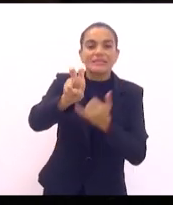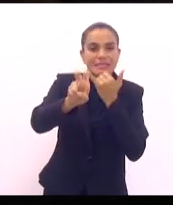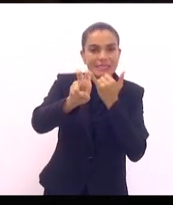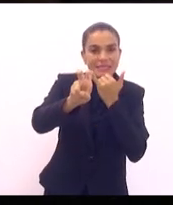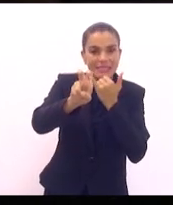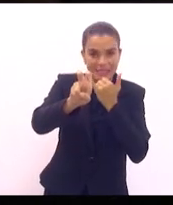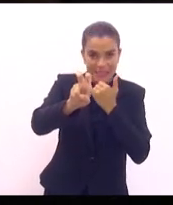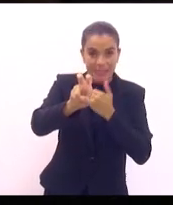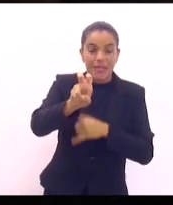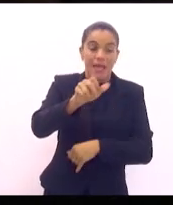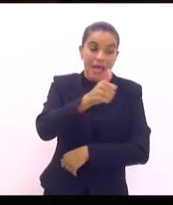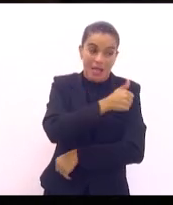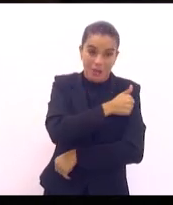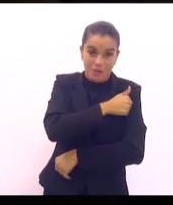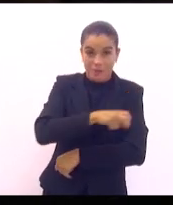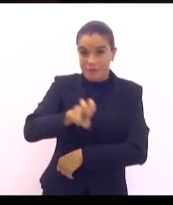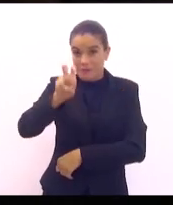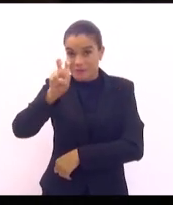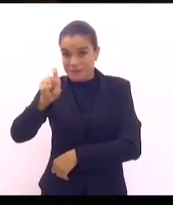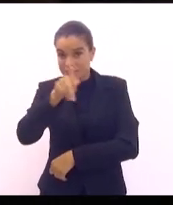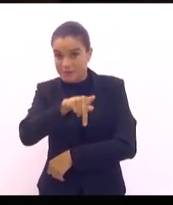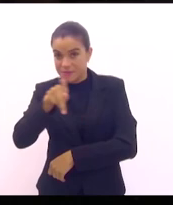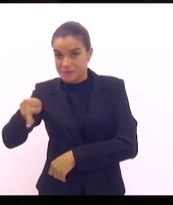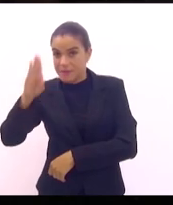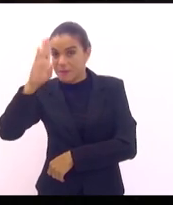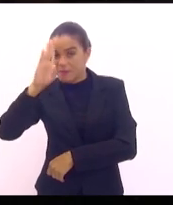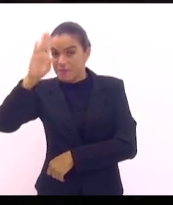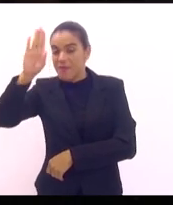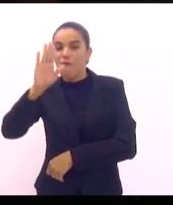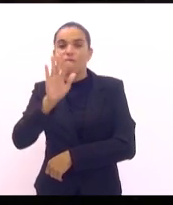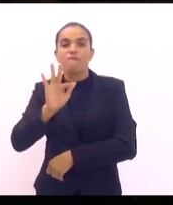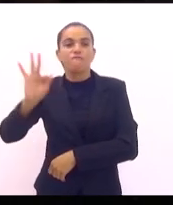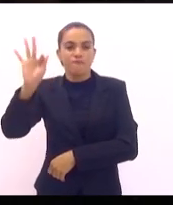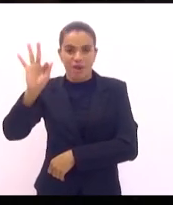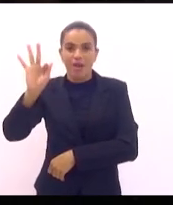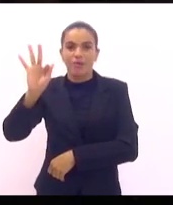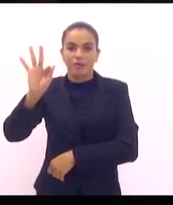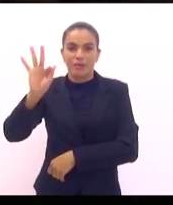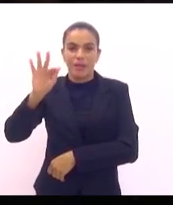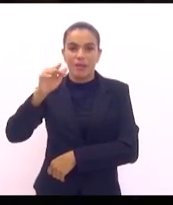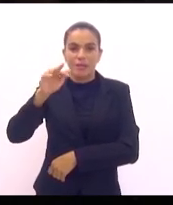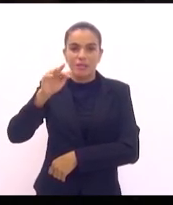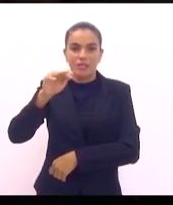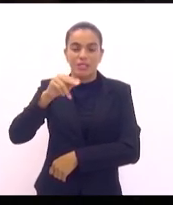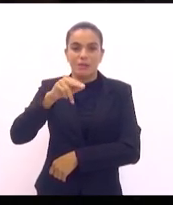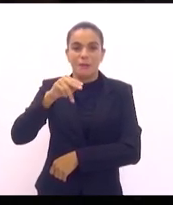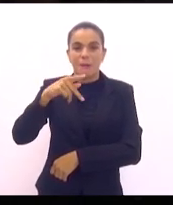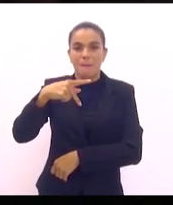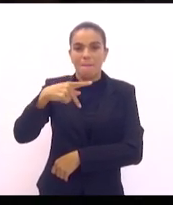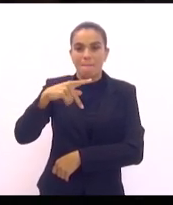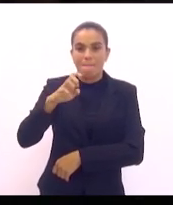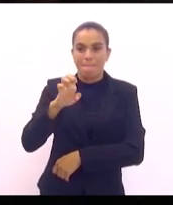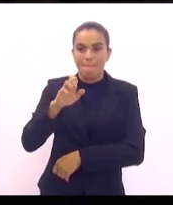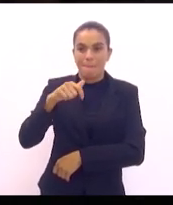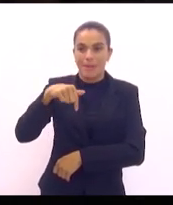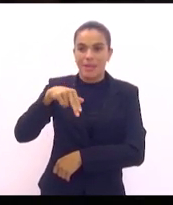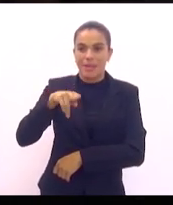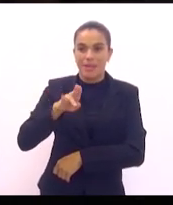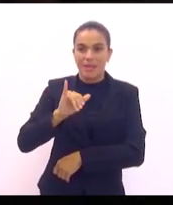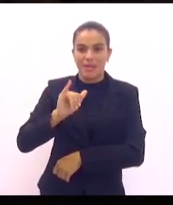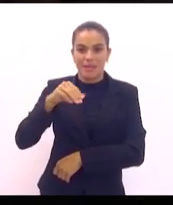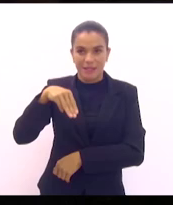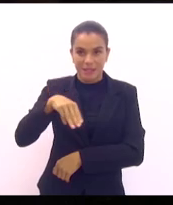e uns 5 professores da principal faculdade de Pequim. Eu não sei dizer lá o nome, eu tenho até lá